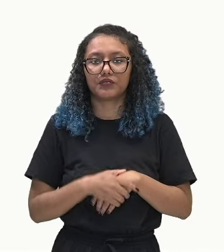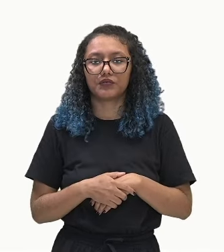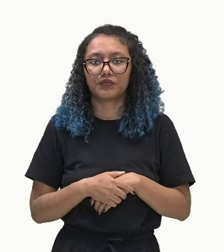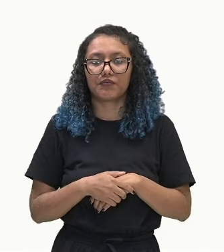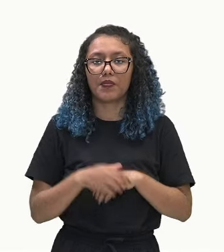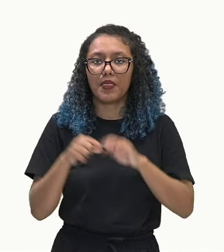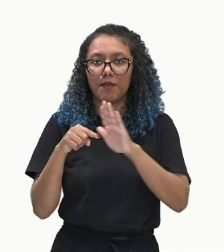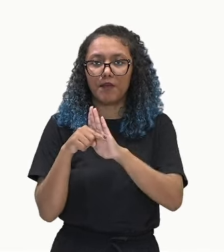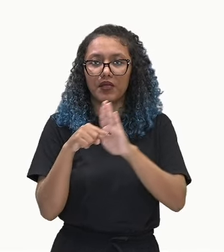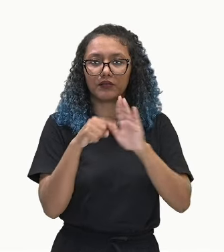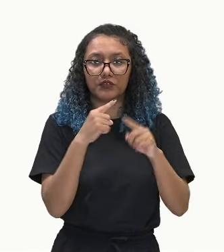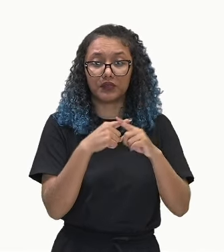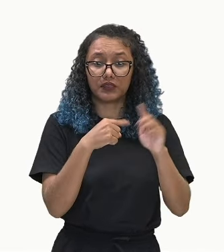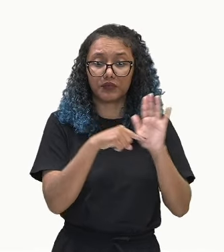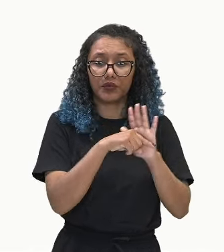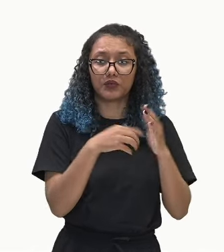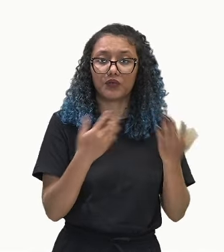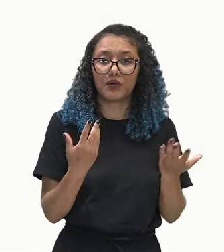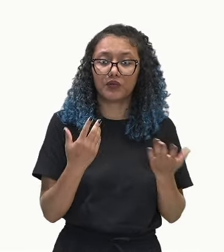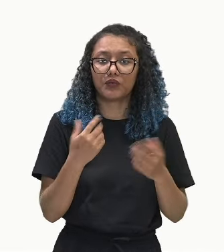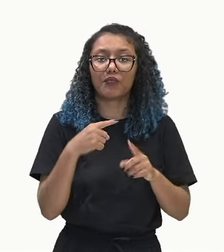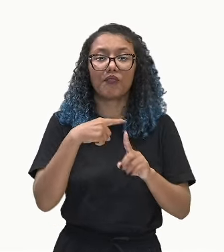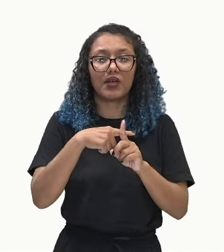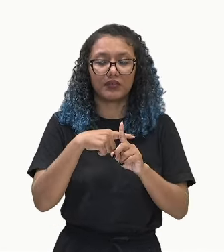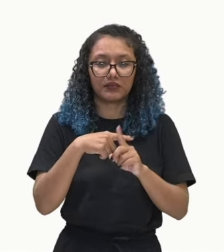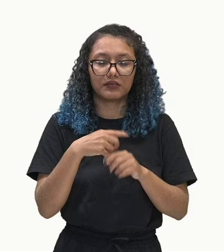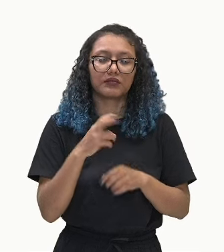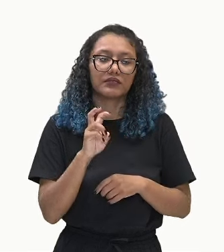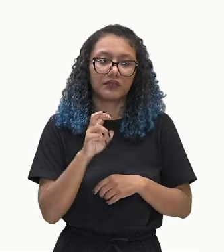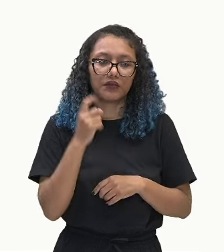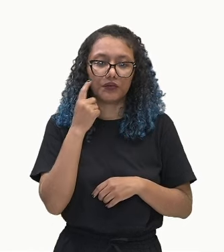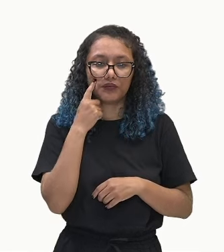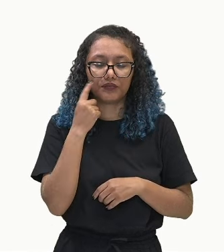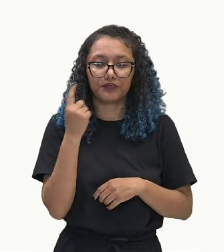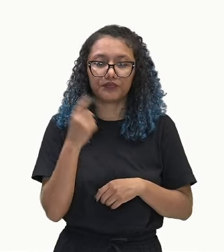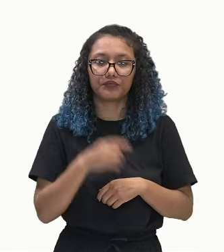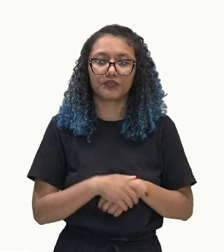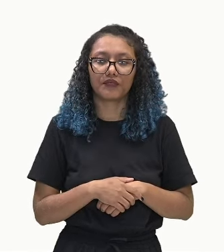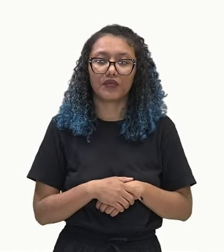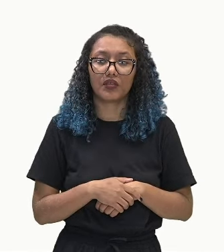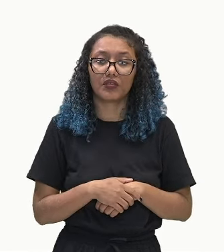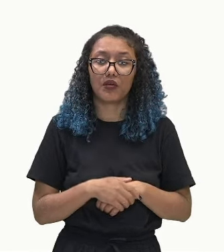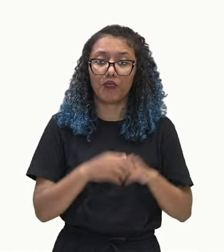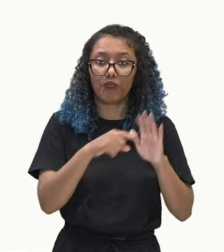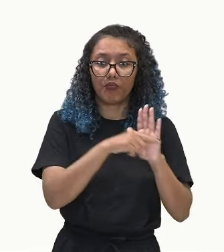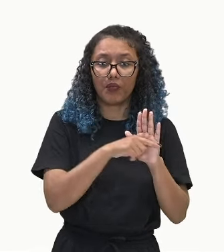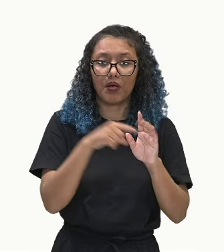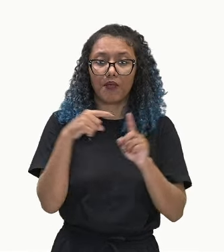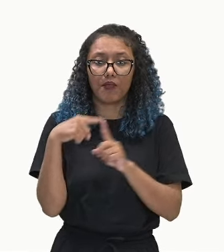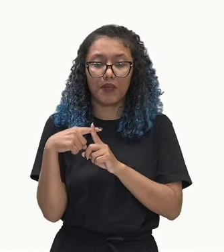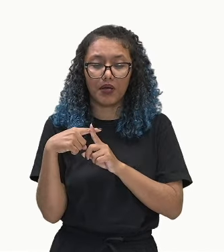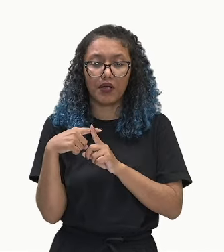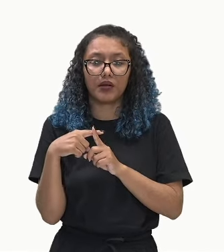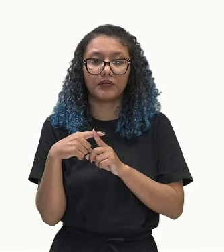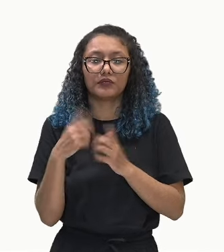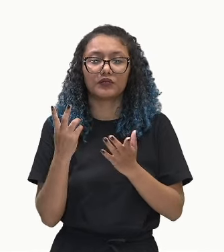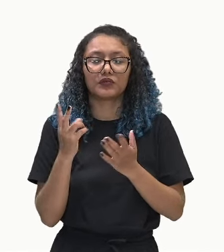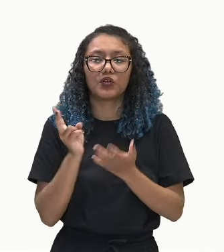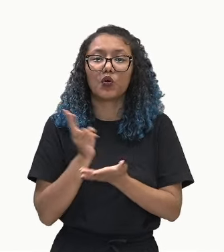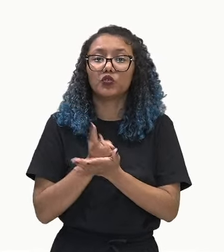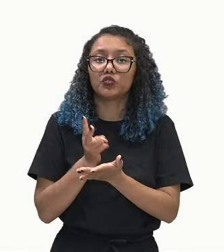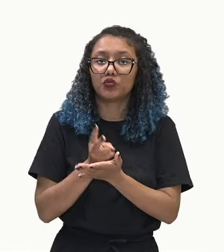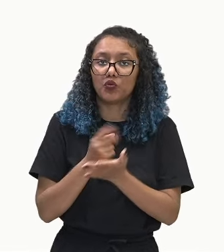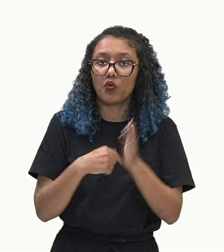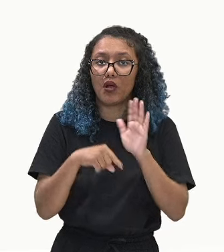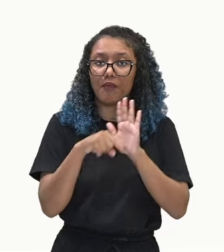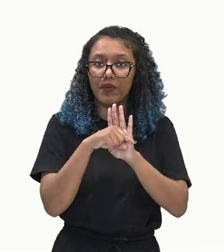menos dá mais, 5. Agora, nós temos sinais diferentes. Vamos manter o sinal do 7,